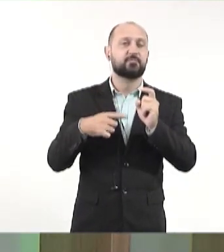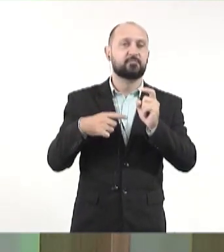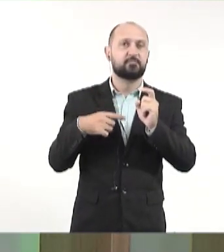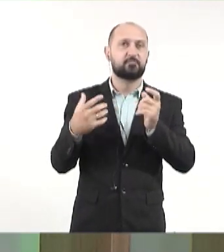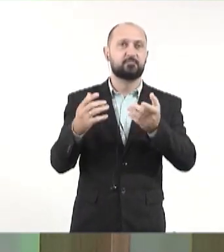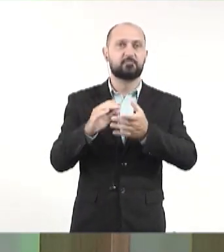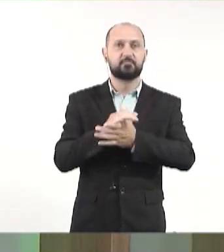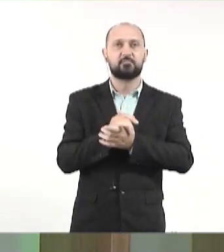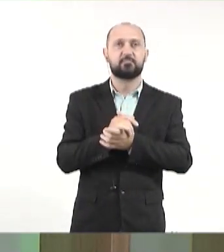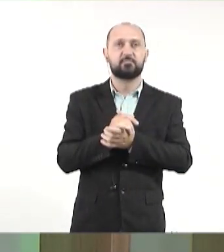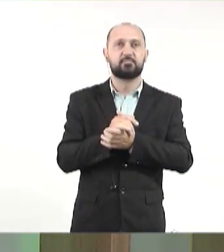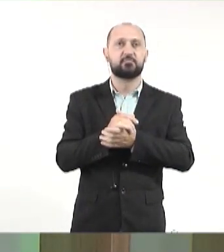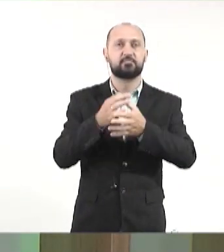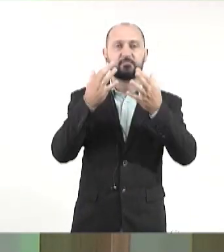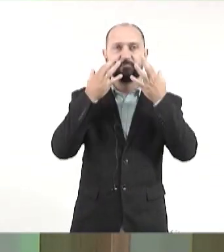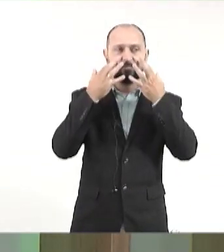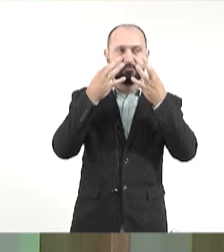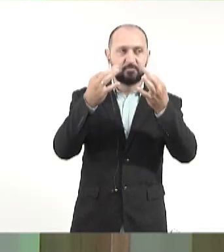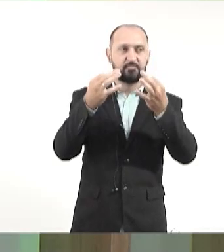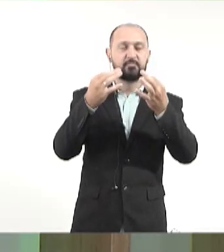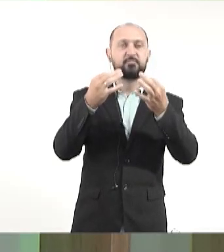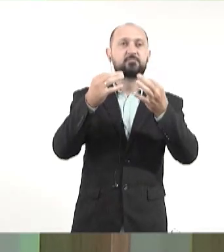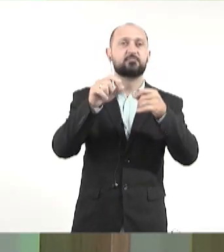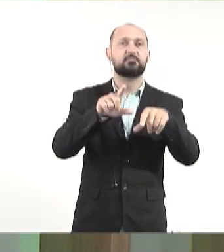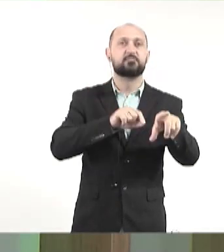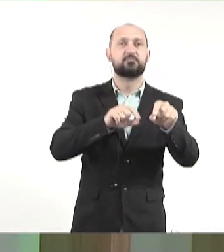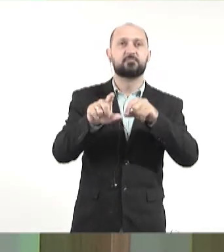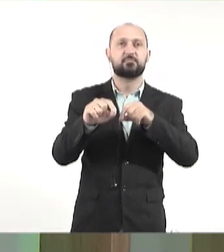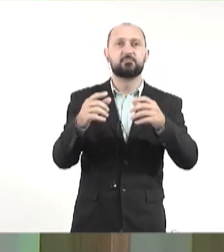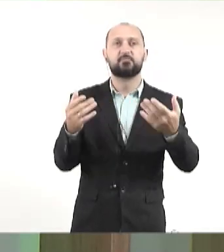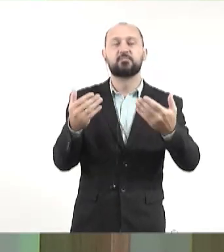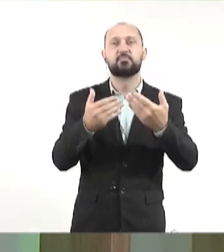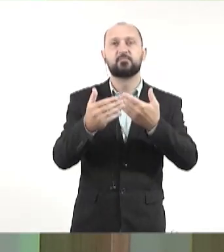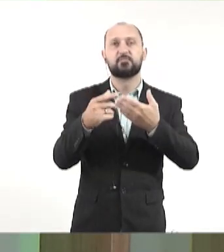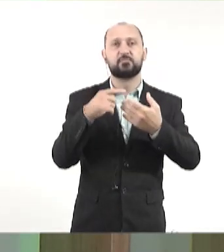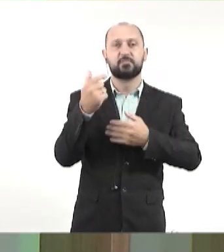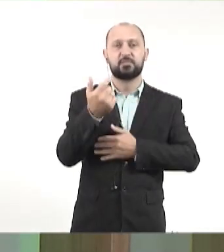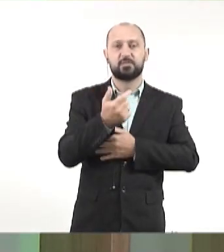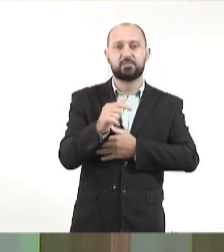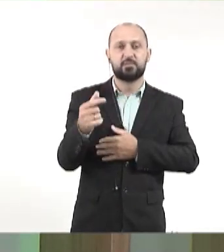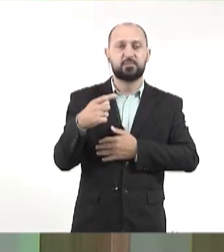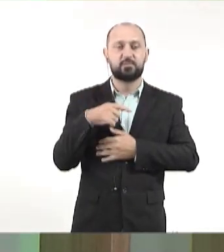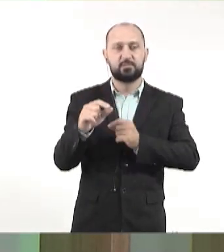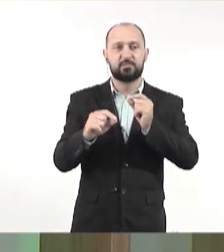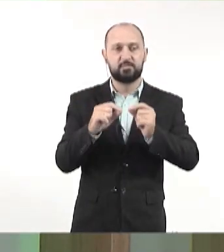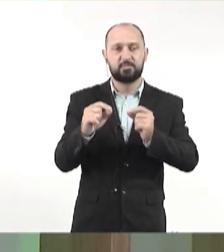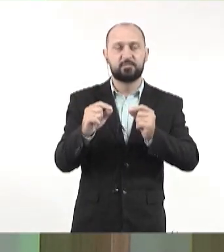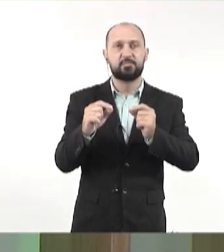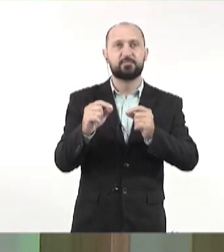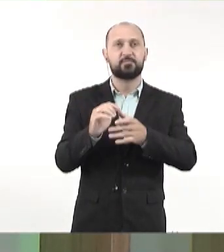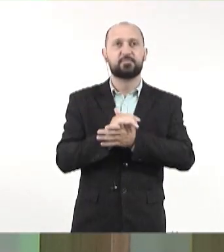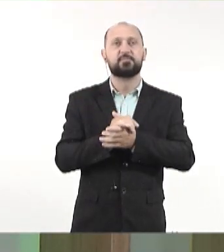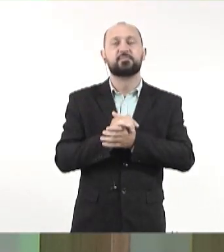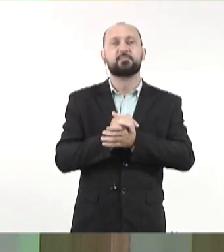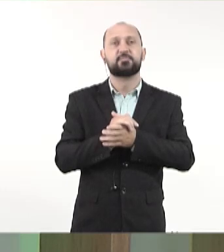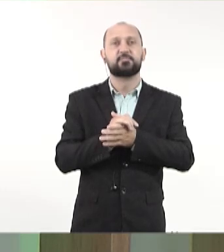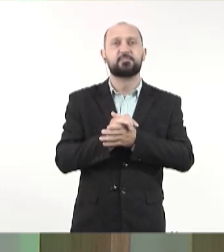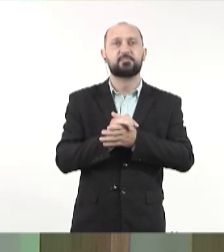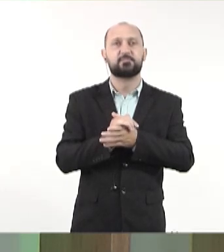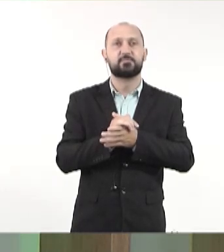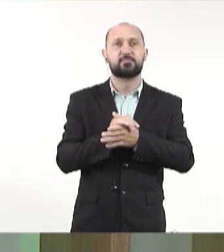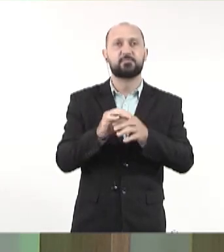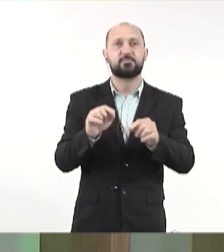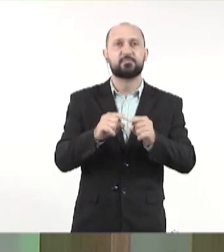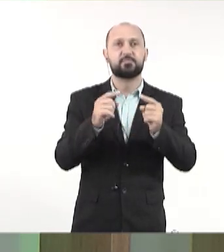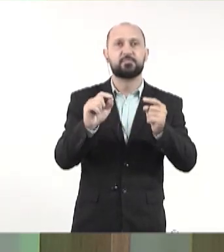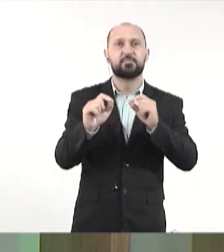gente observe essa escolha do constituinte de manter o princípio federativo também tem uma cláusula petre aí,